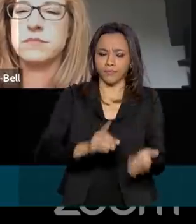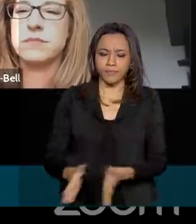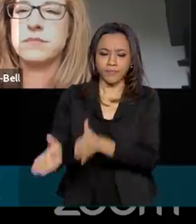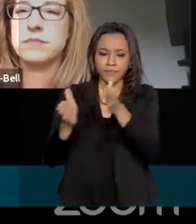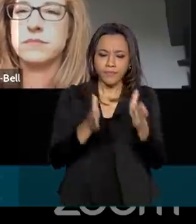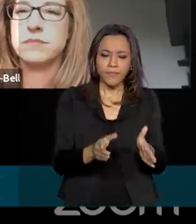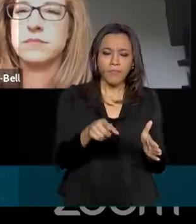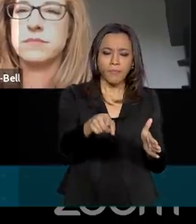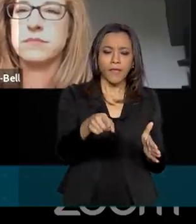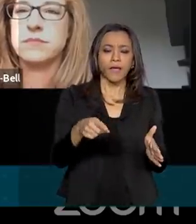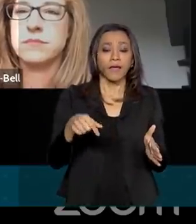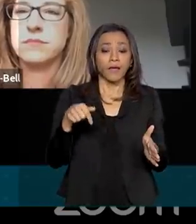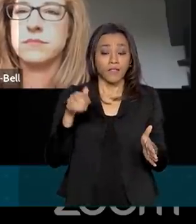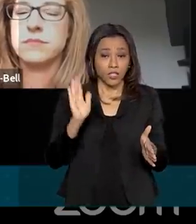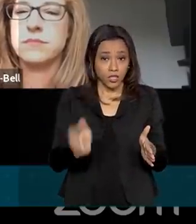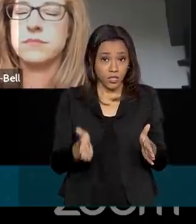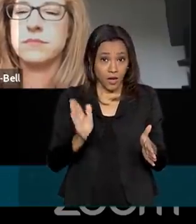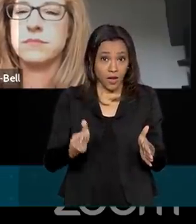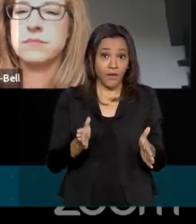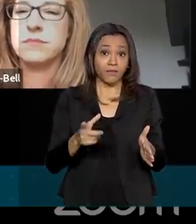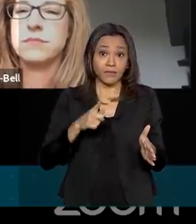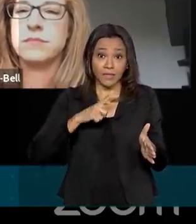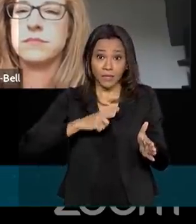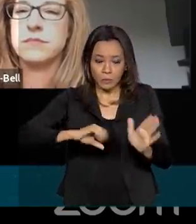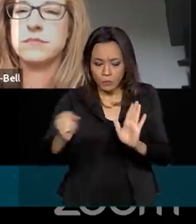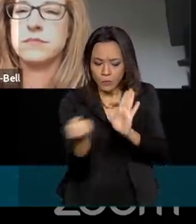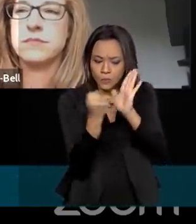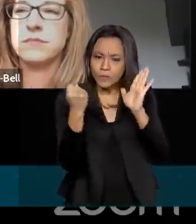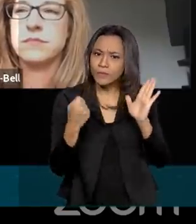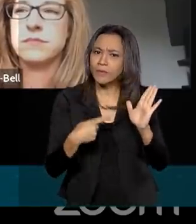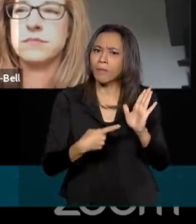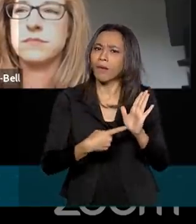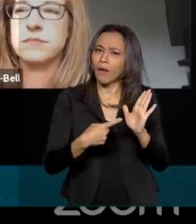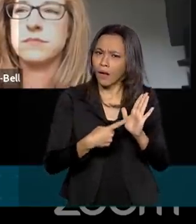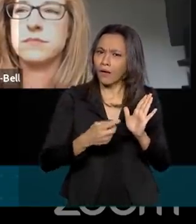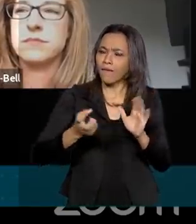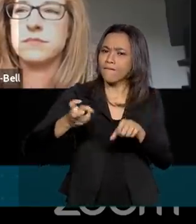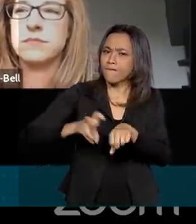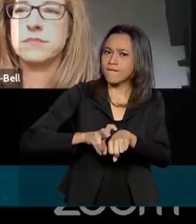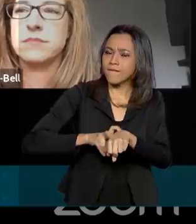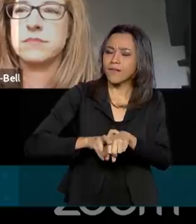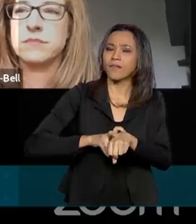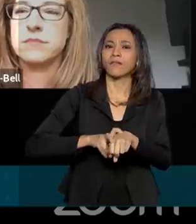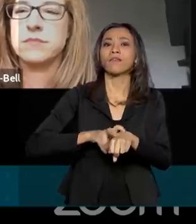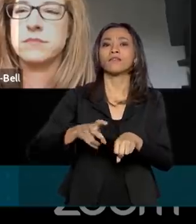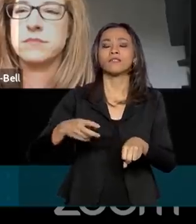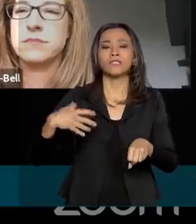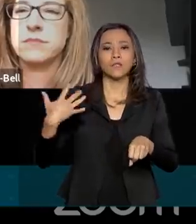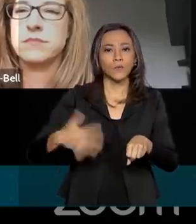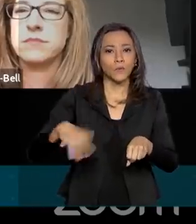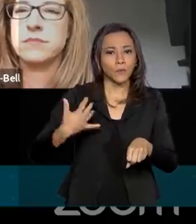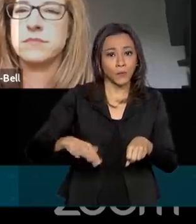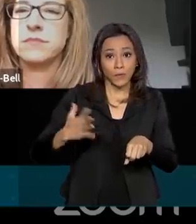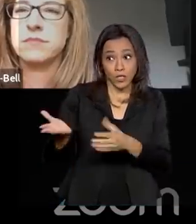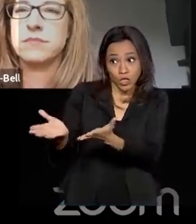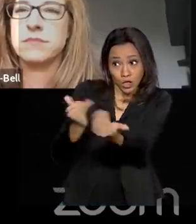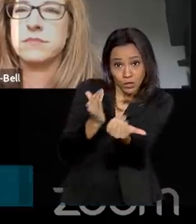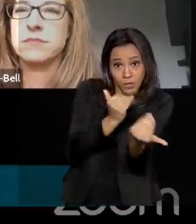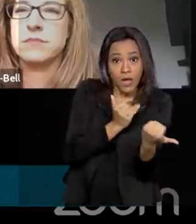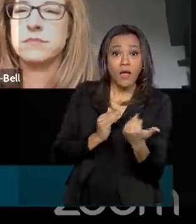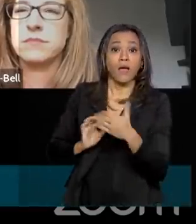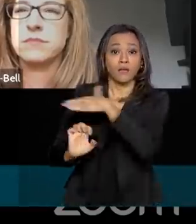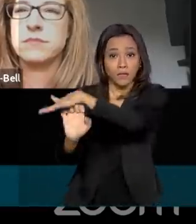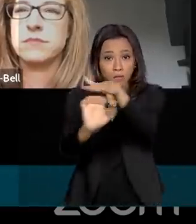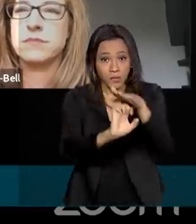perspectiva, já nasce com o selo verde. A gente, então, tem condição de trazer o mercado para cá e dizer, olha, nós